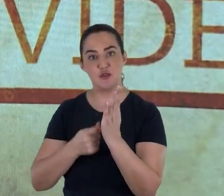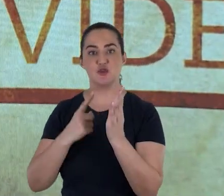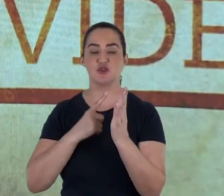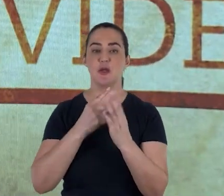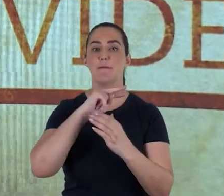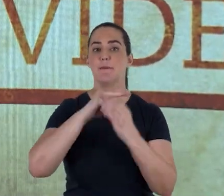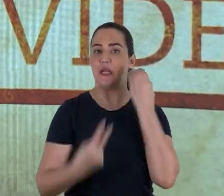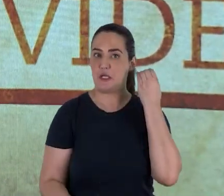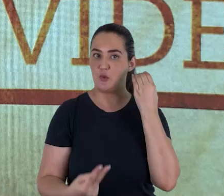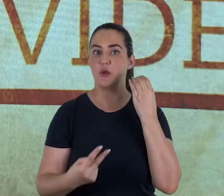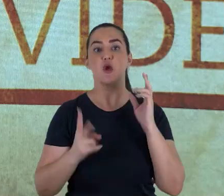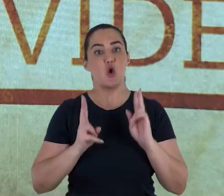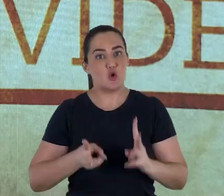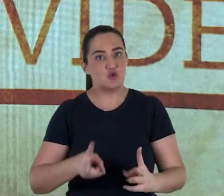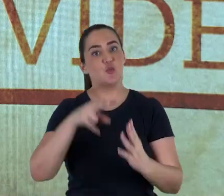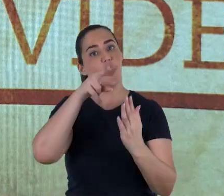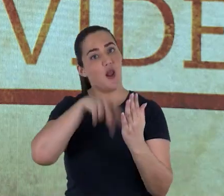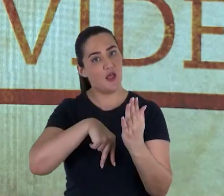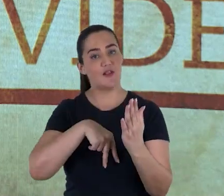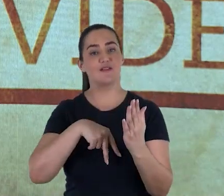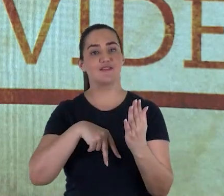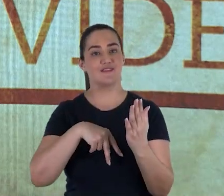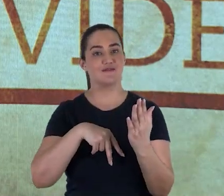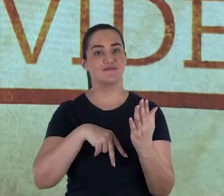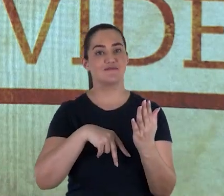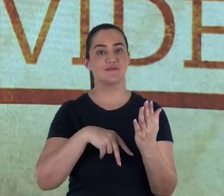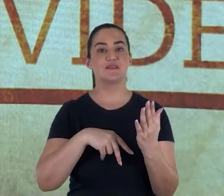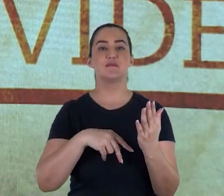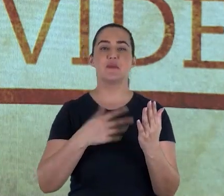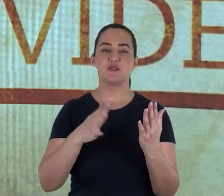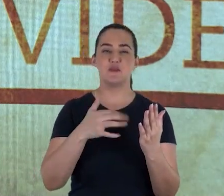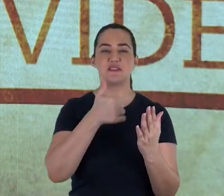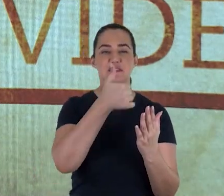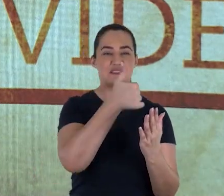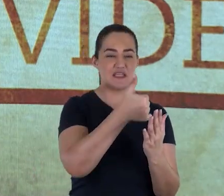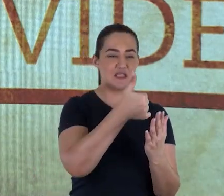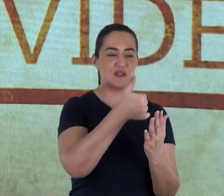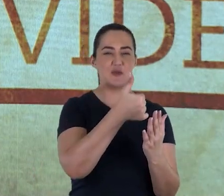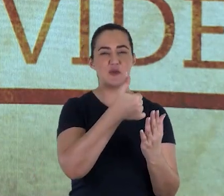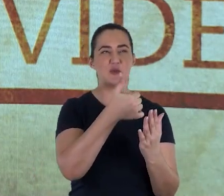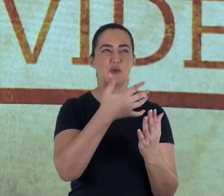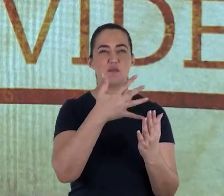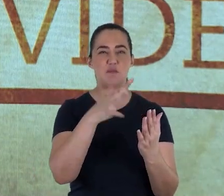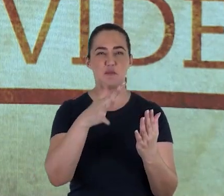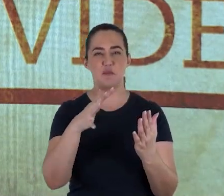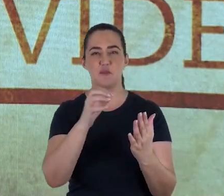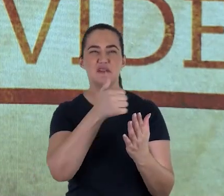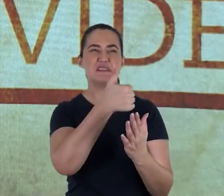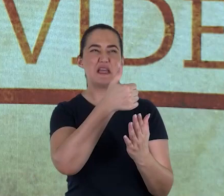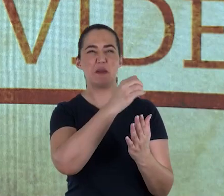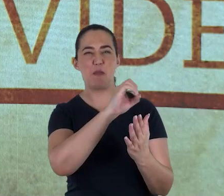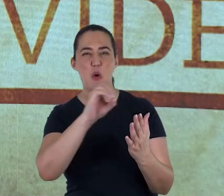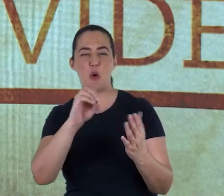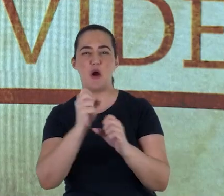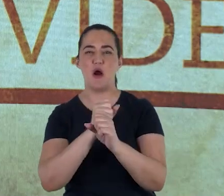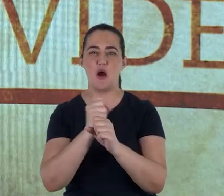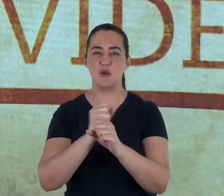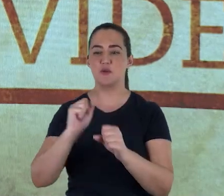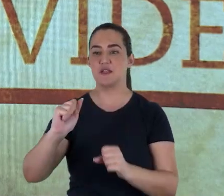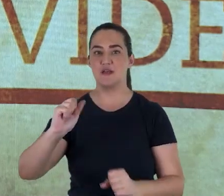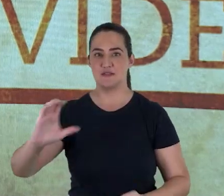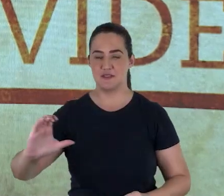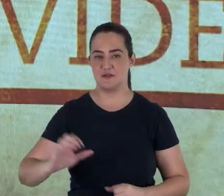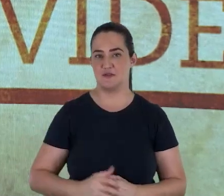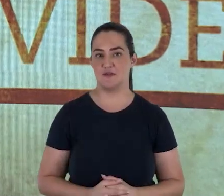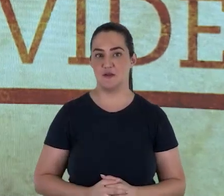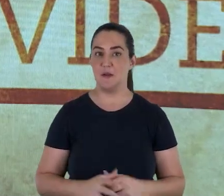aramaico estava sendo lido assim, pelo menos cento e poucos anos antes de Cristo. Você vê então que o